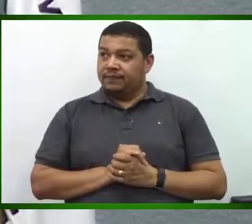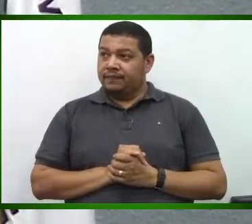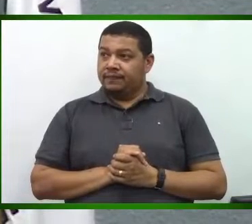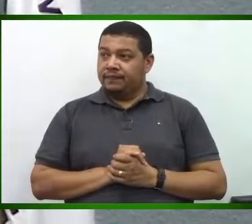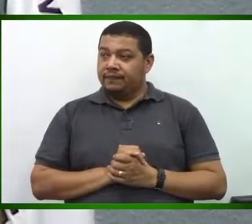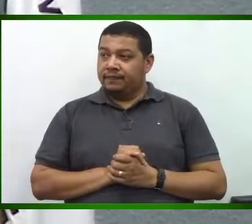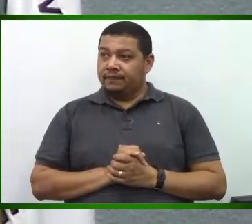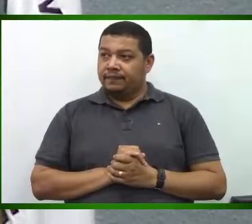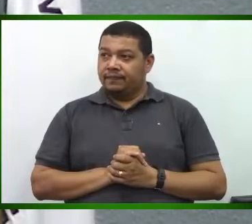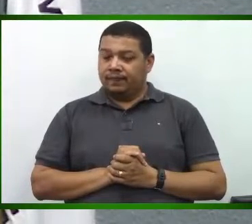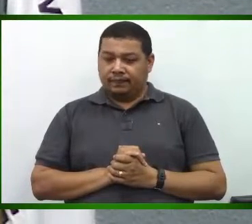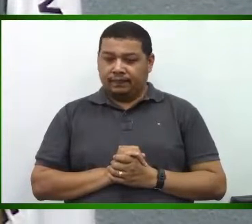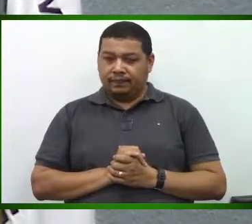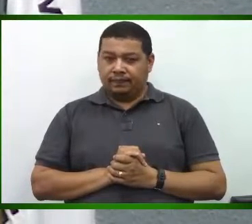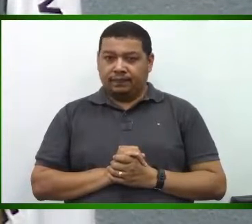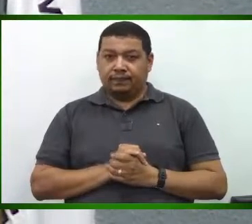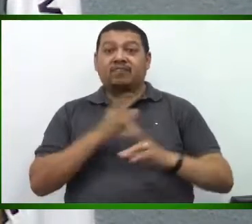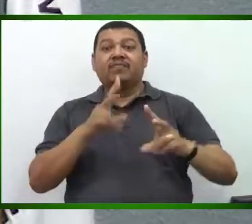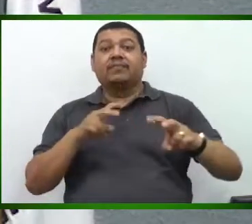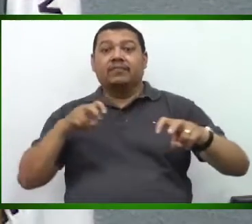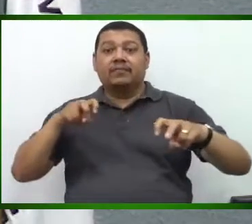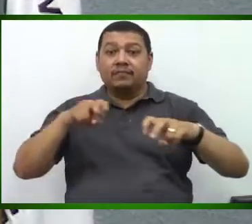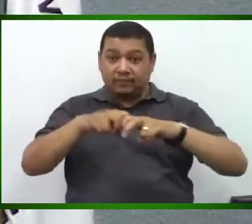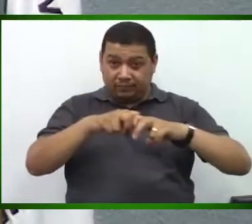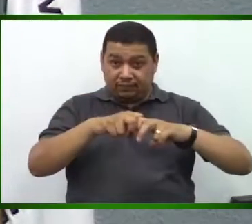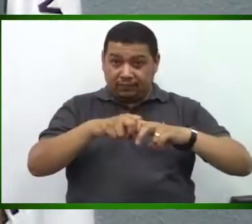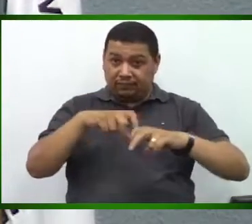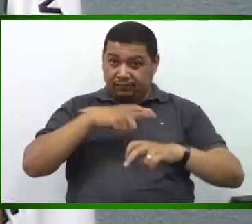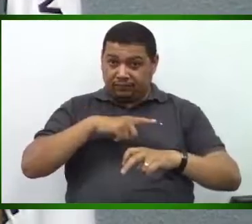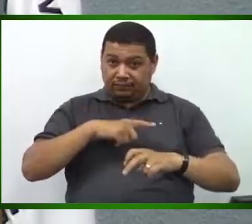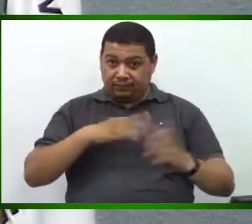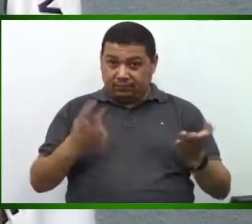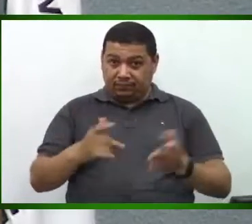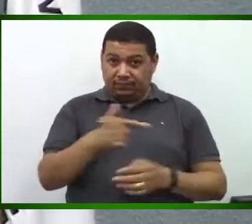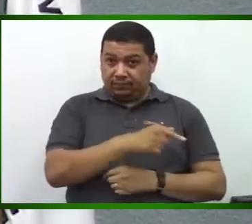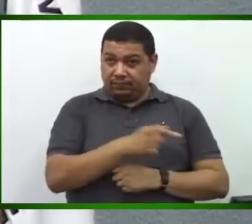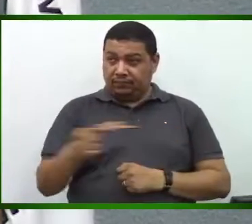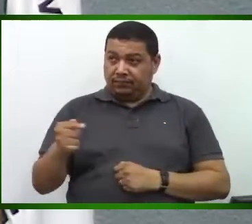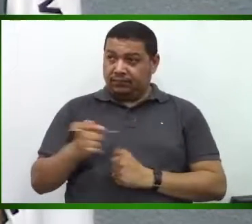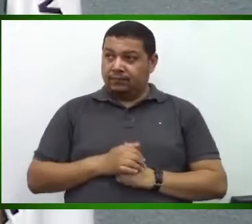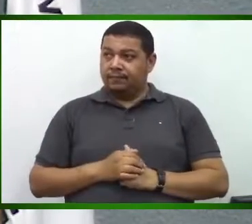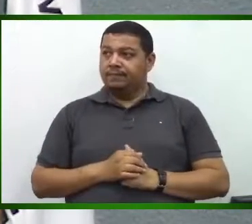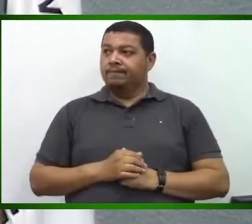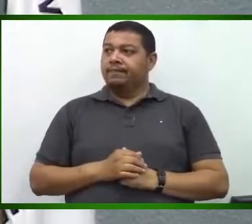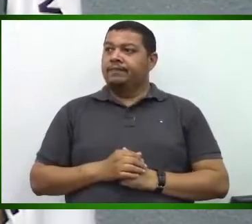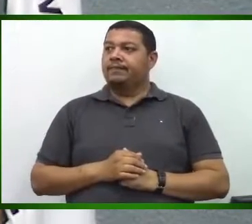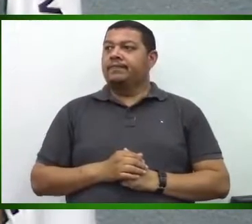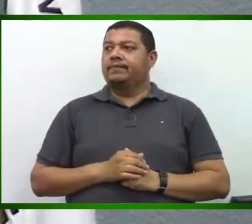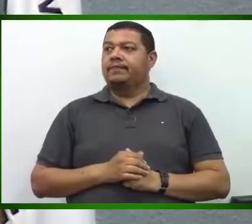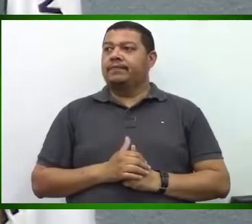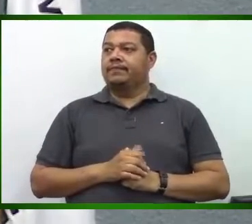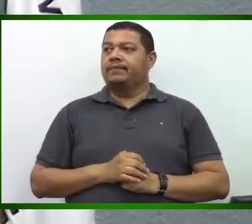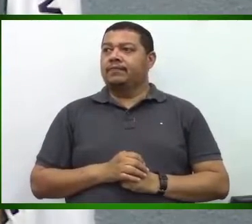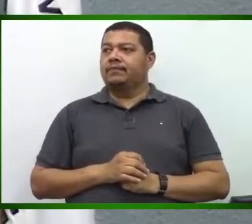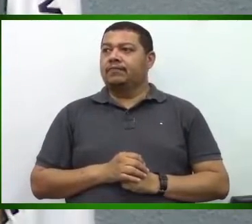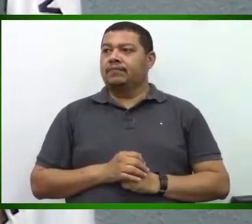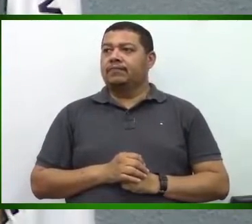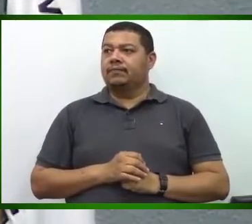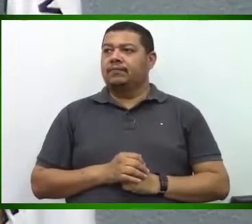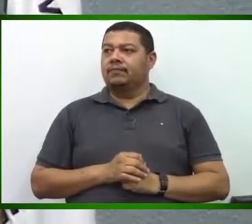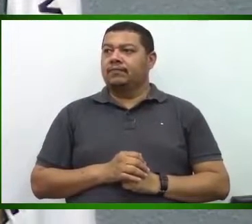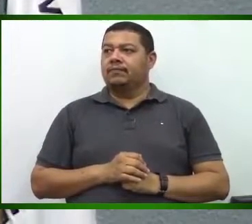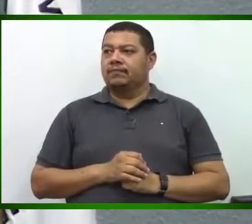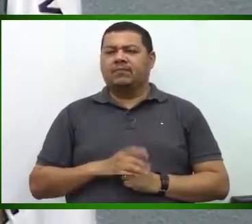acidente que ocorreu essa semana lá na, não sei exato dia, foi